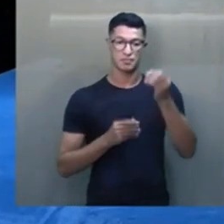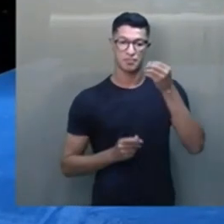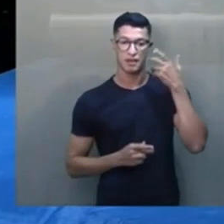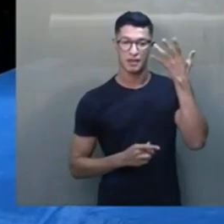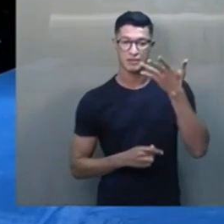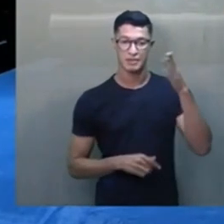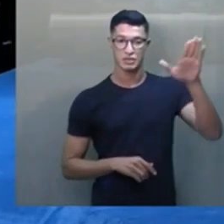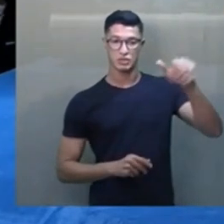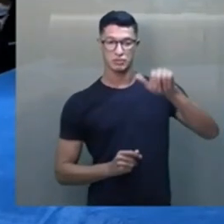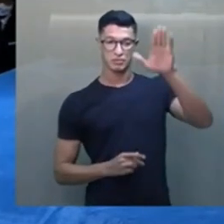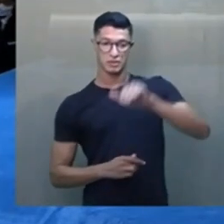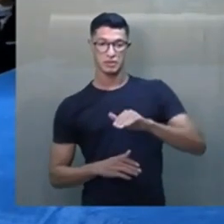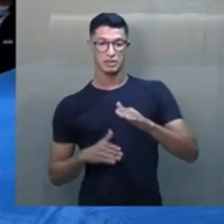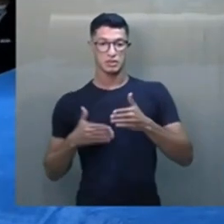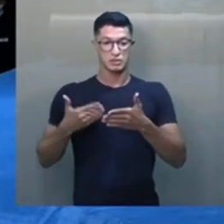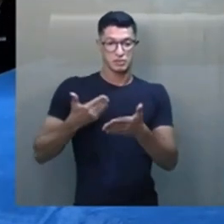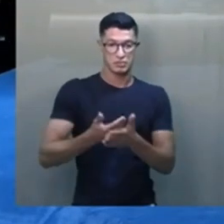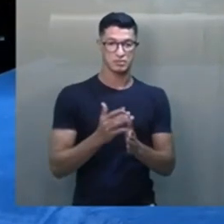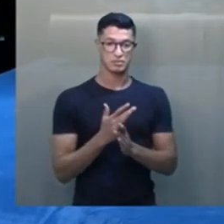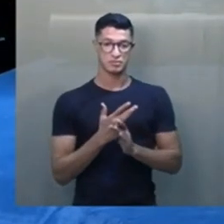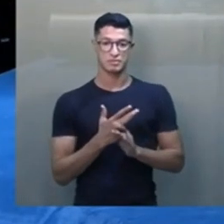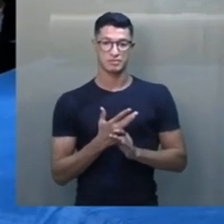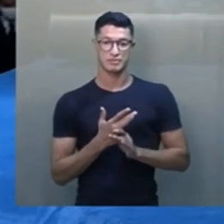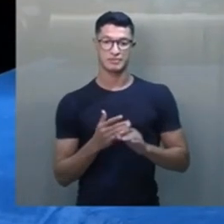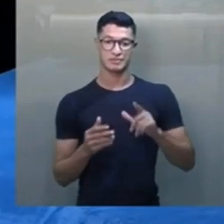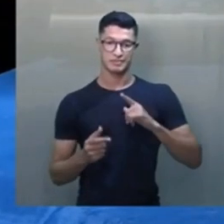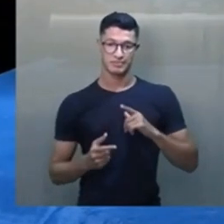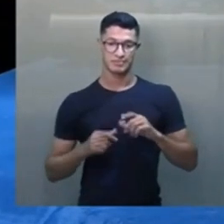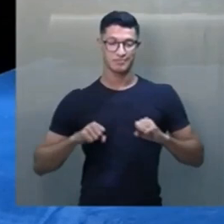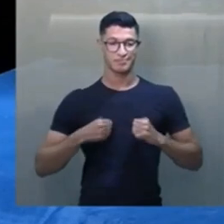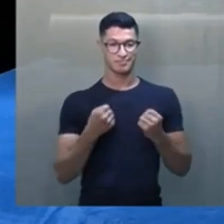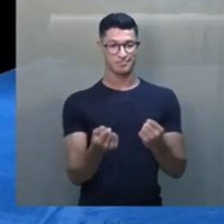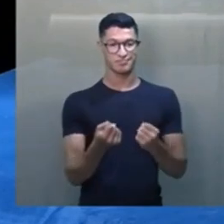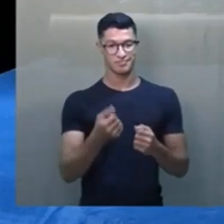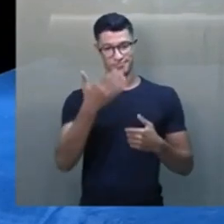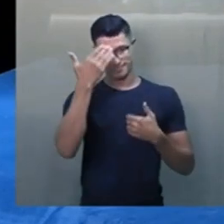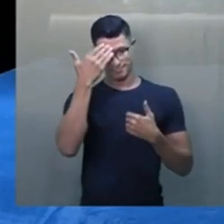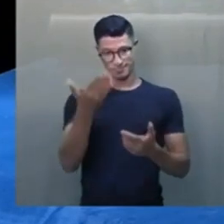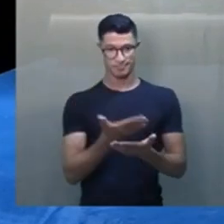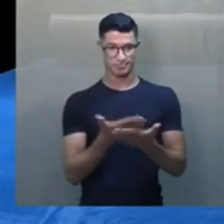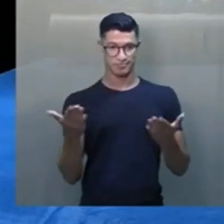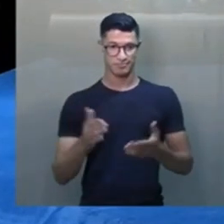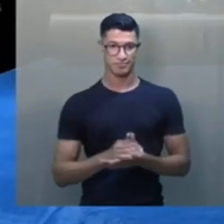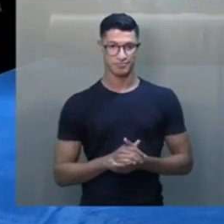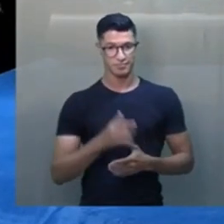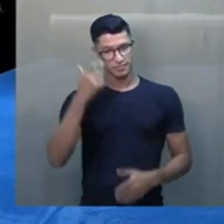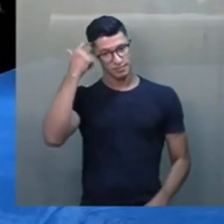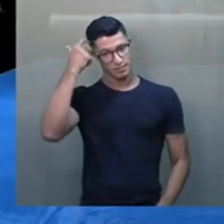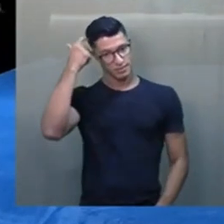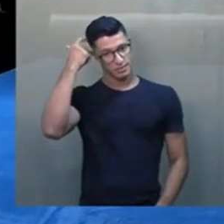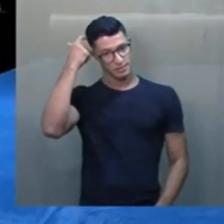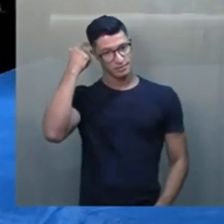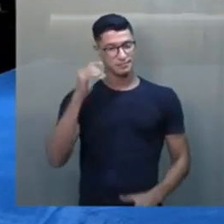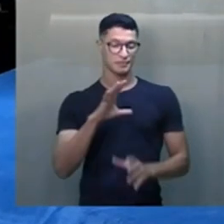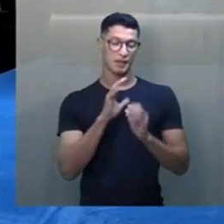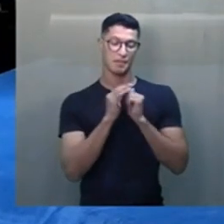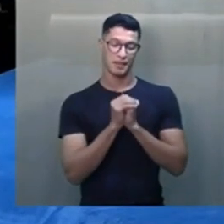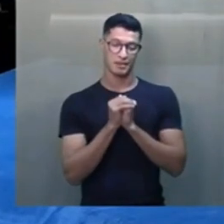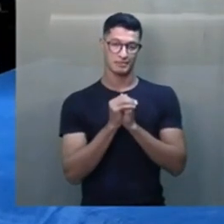foram chamados de última hora, fizeram um grande esforço para estar aqui. Muitíssimo obrigado a todos. Amém, assim seja.